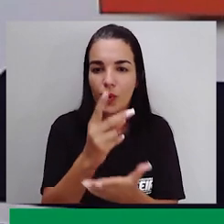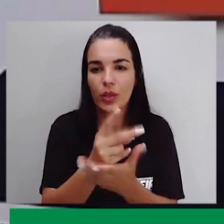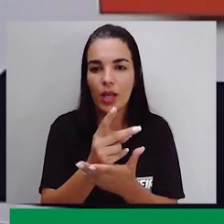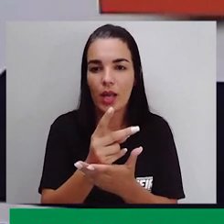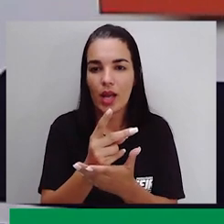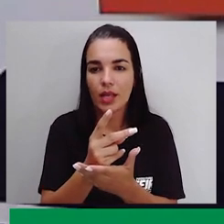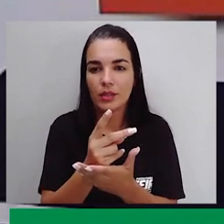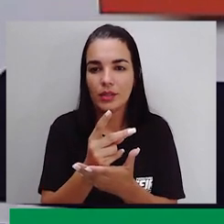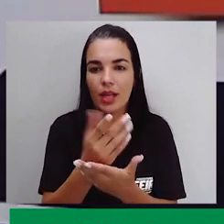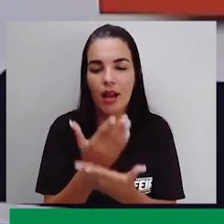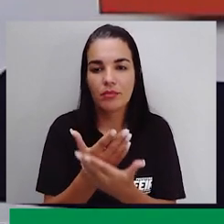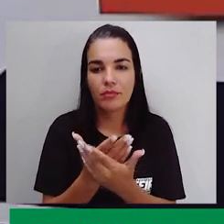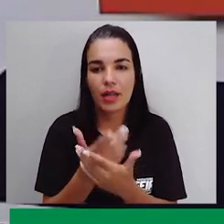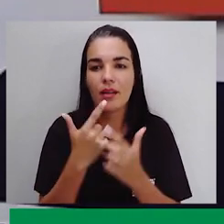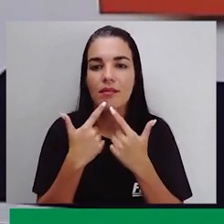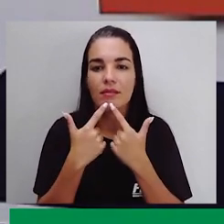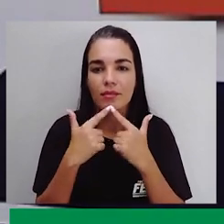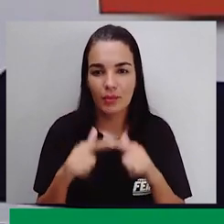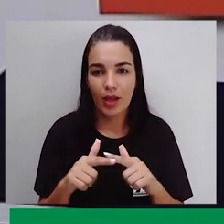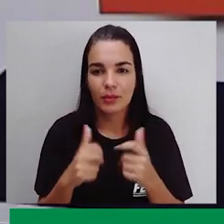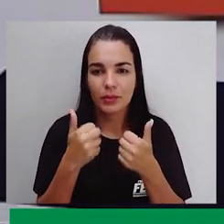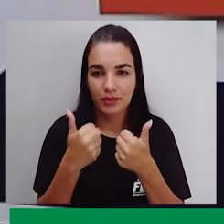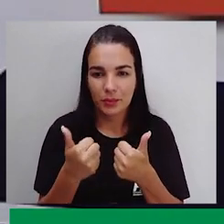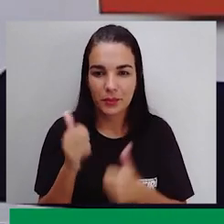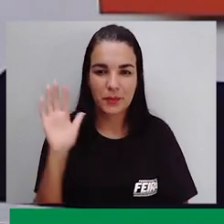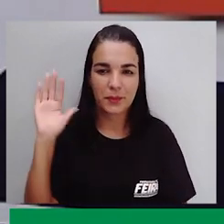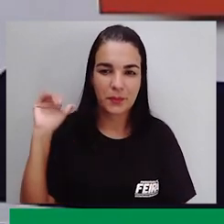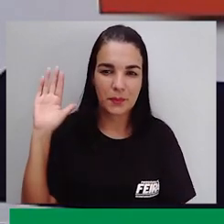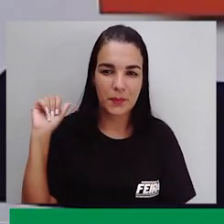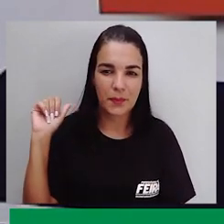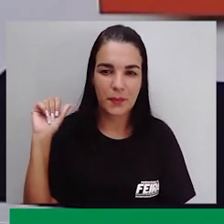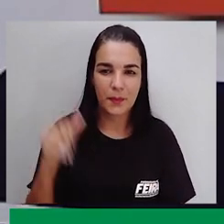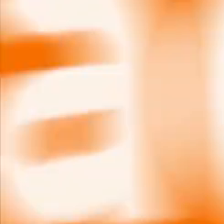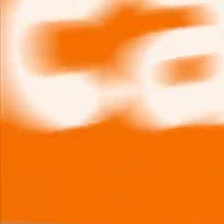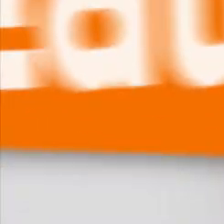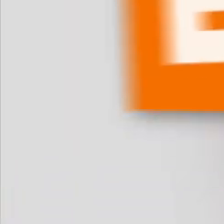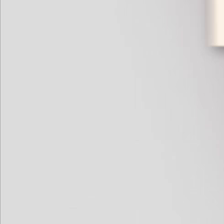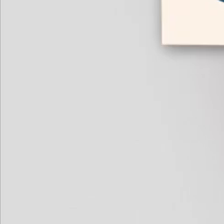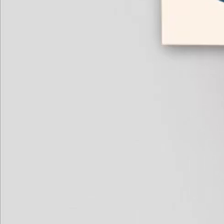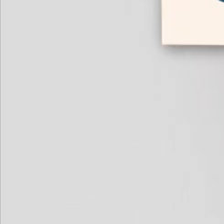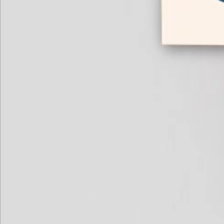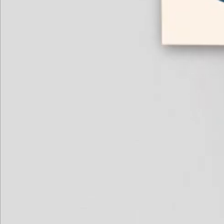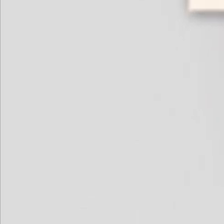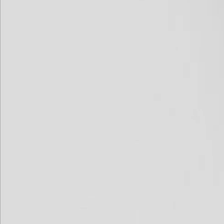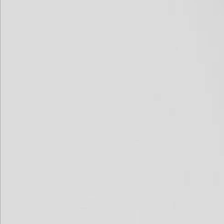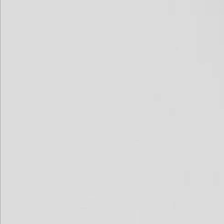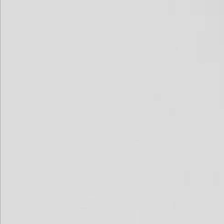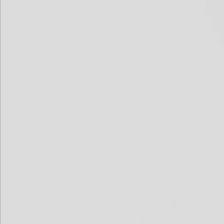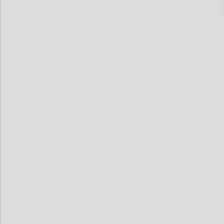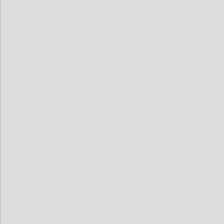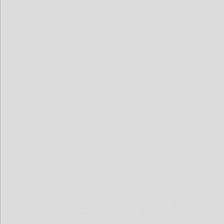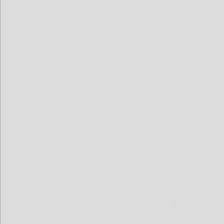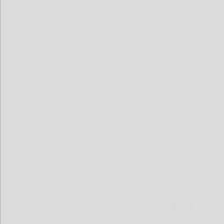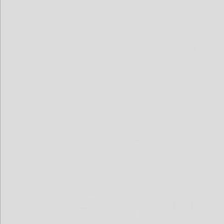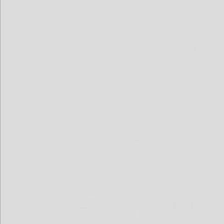continuidade às figuras de linguagem. Até mais! a próxima Tchau!